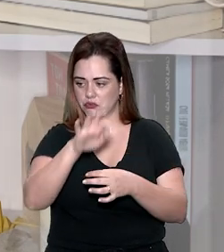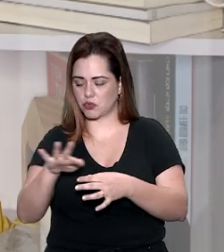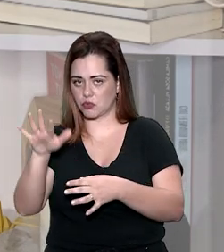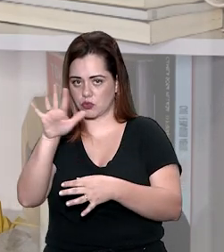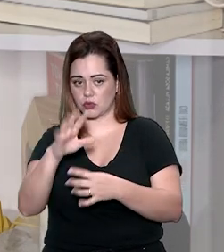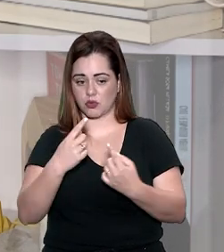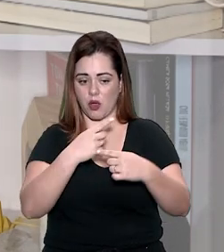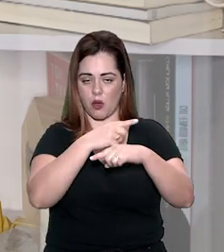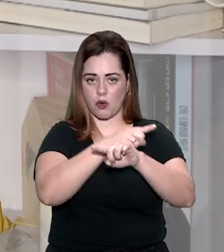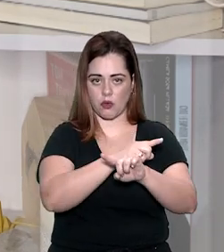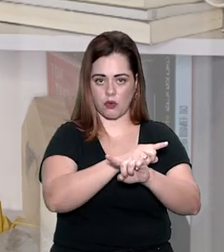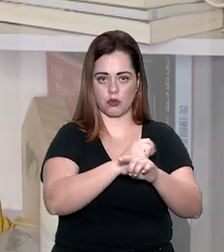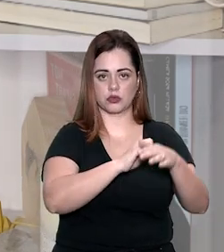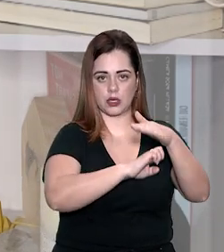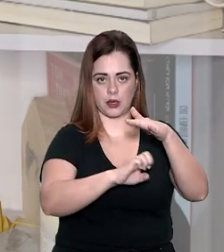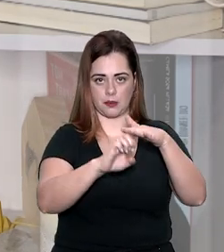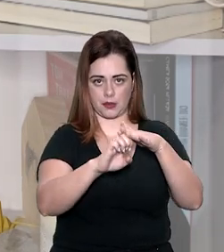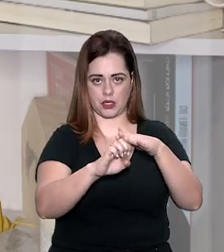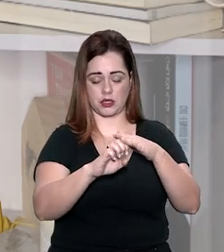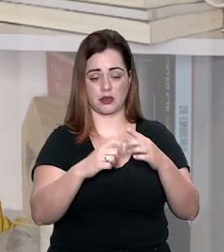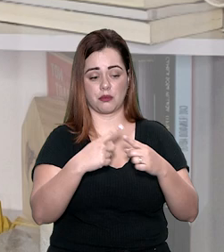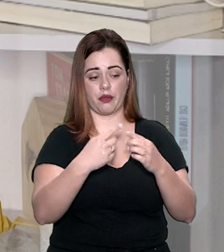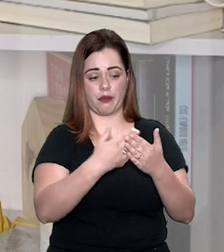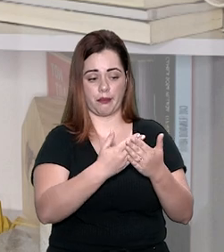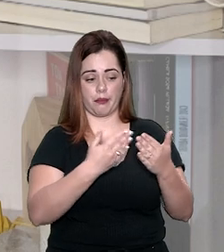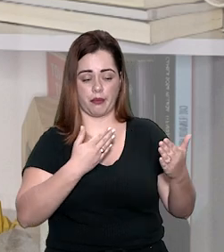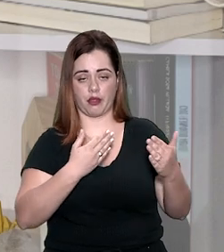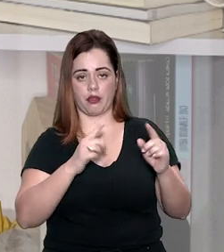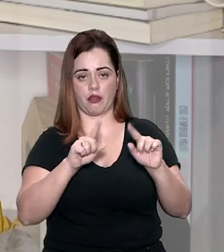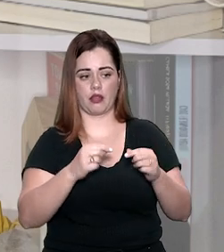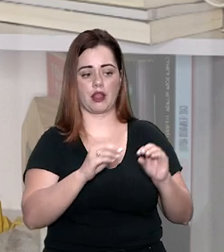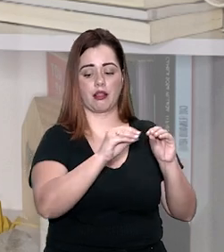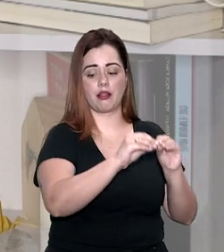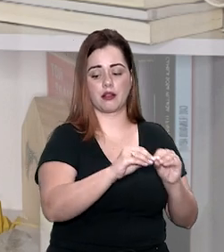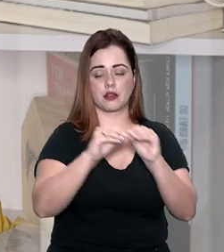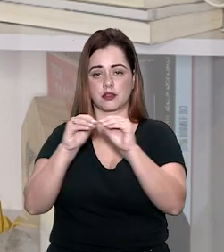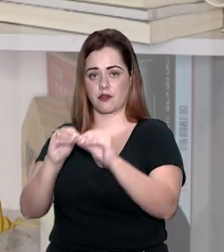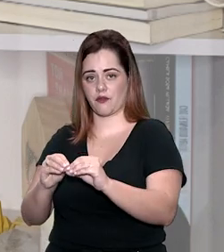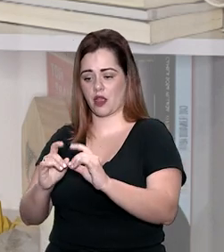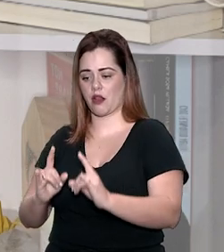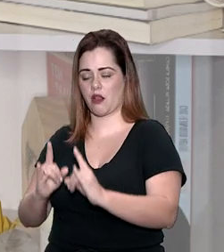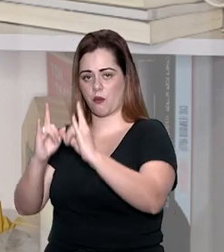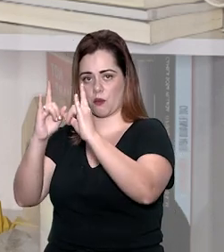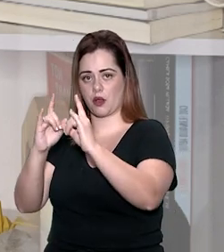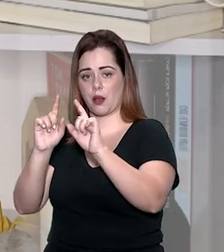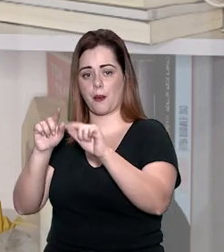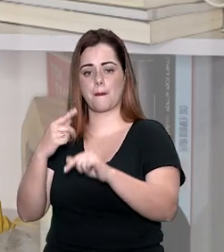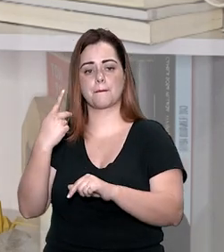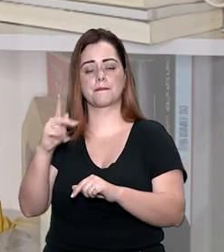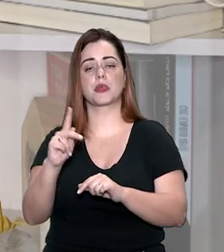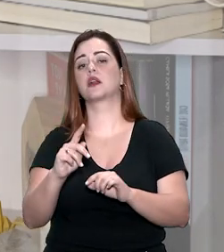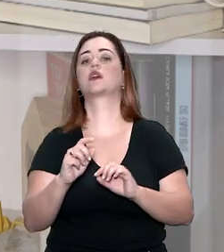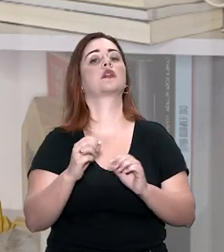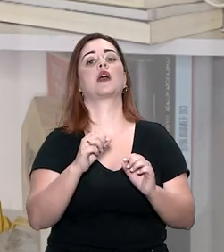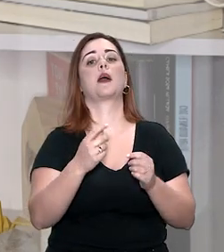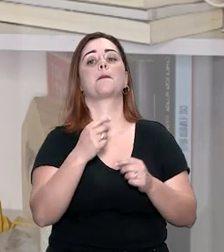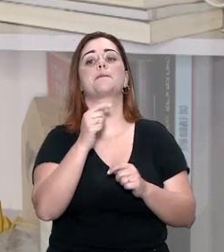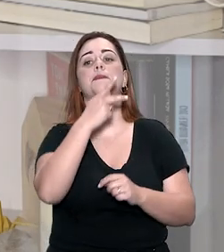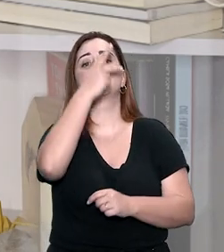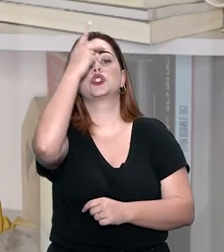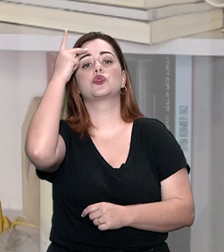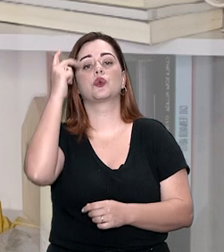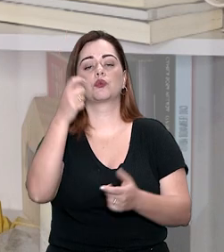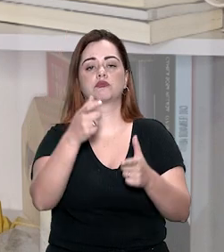financeira sob o argumento de que a alienação fiduciária transfere a propriedade sob condição resolutiva ao